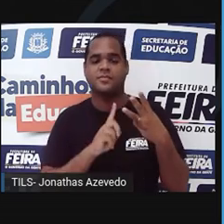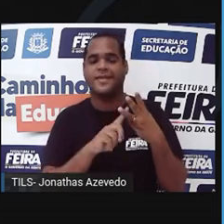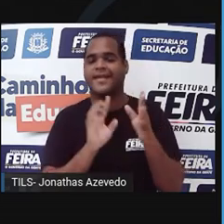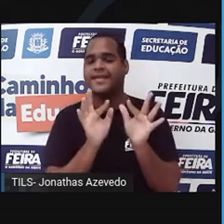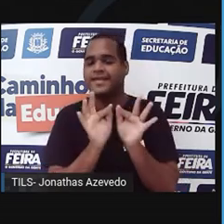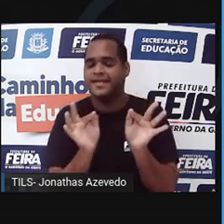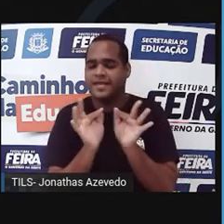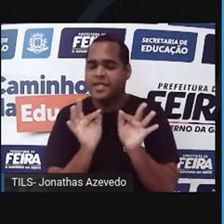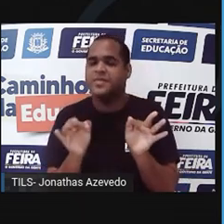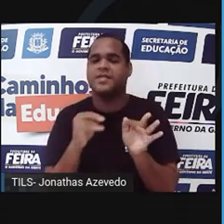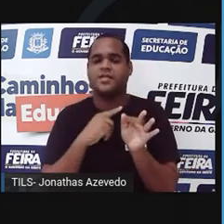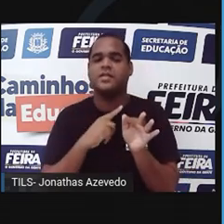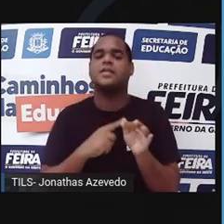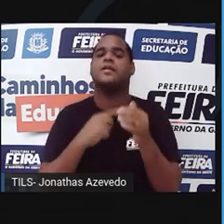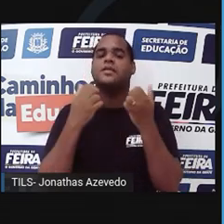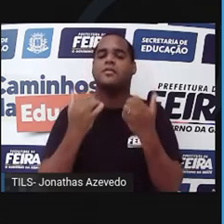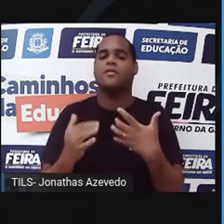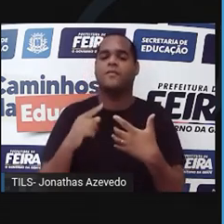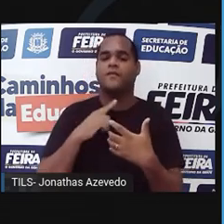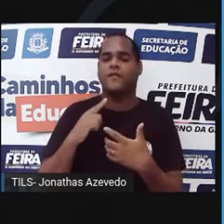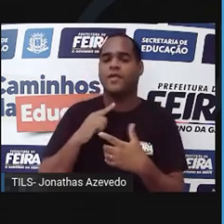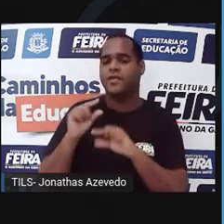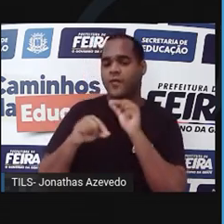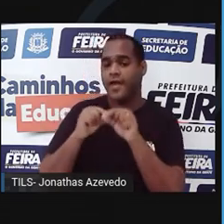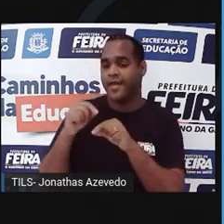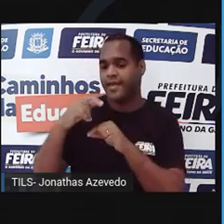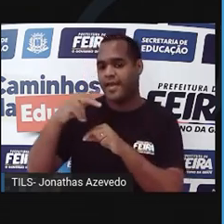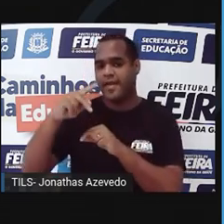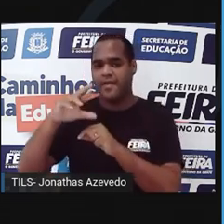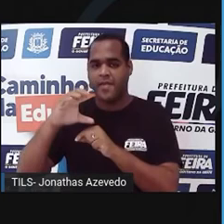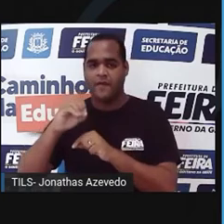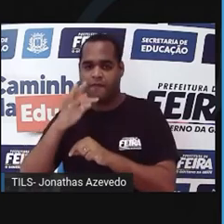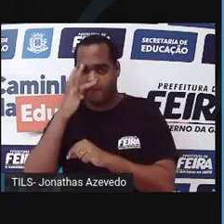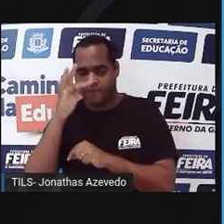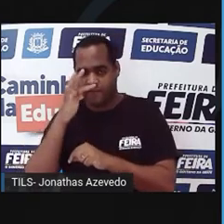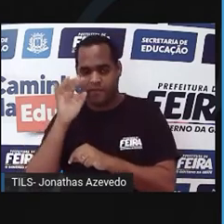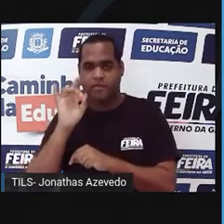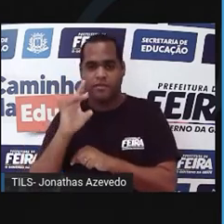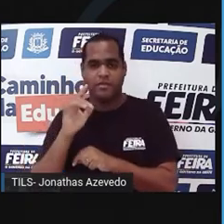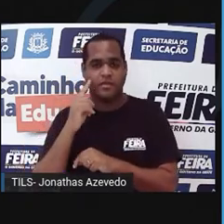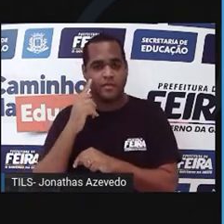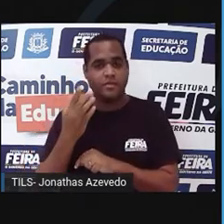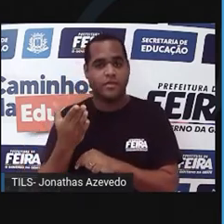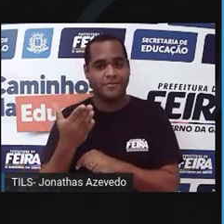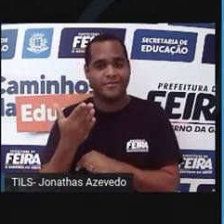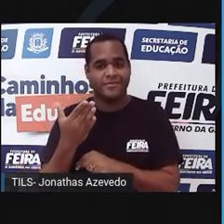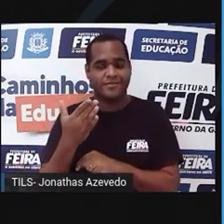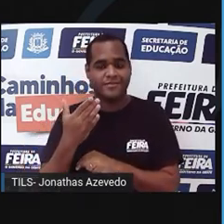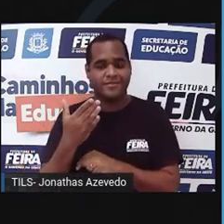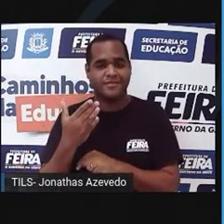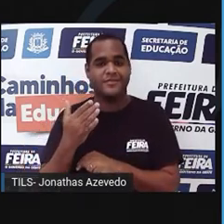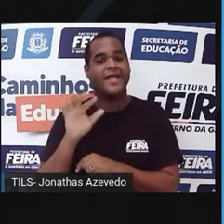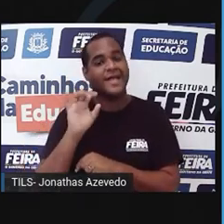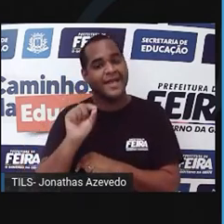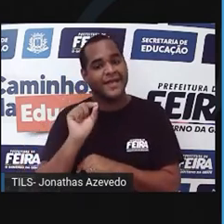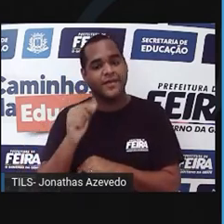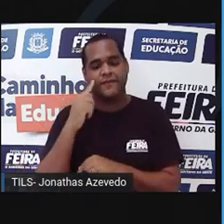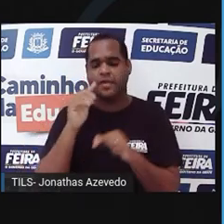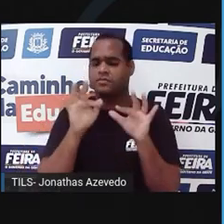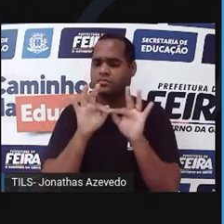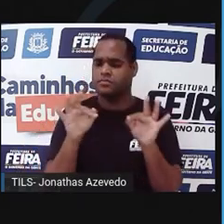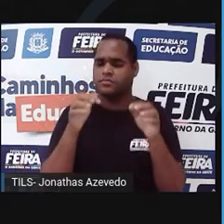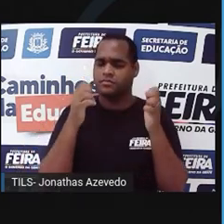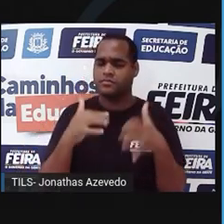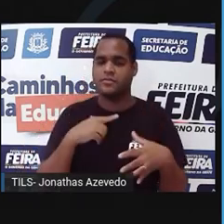tipo de fruto é formado pelo carpelo de uma única flor, sendo o tipo de fruto mais comum. Os frutos simples